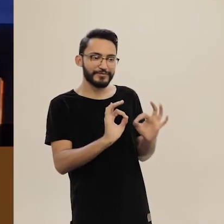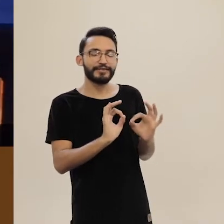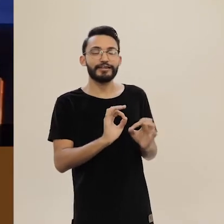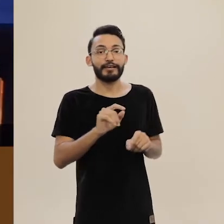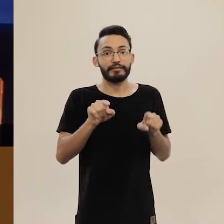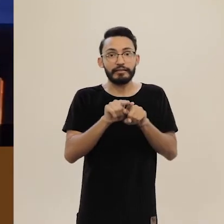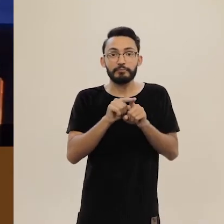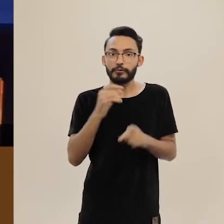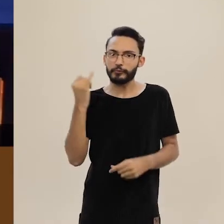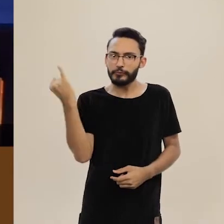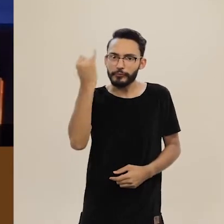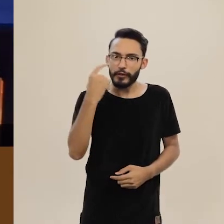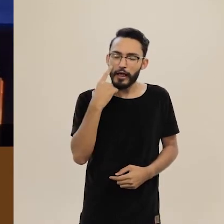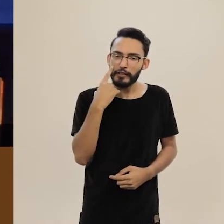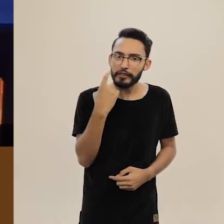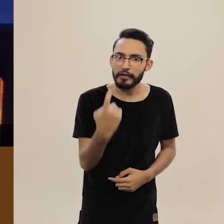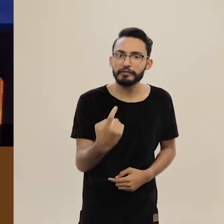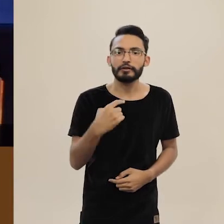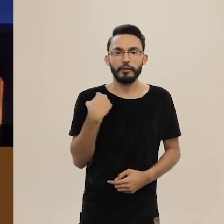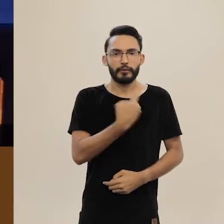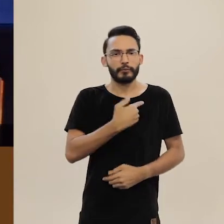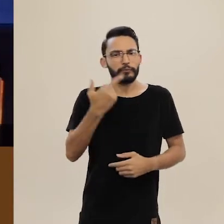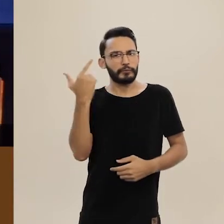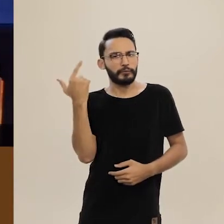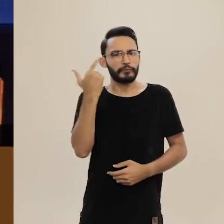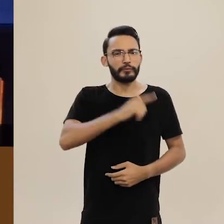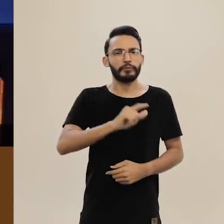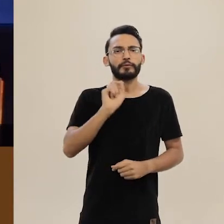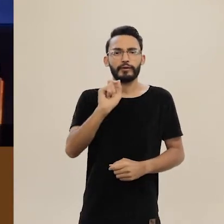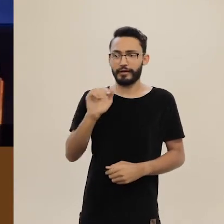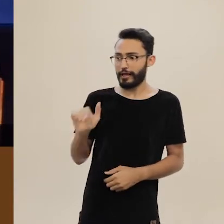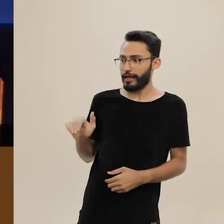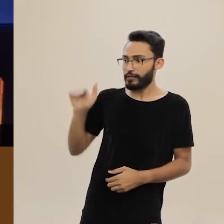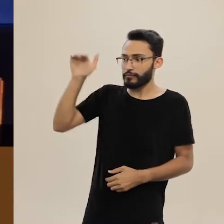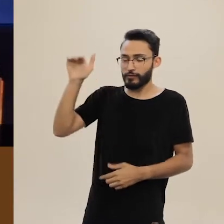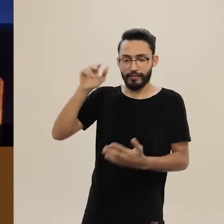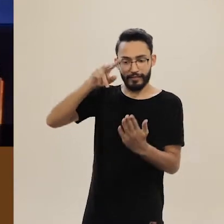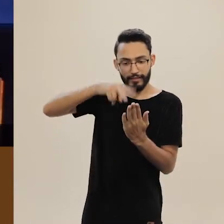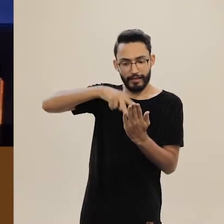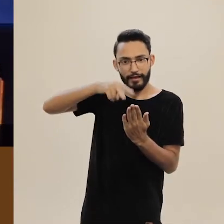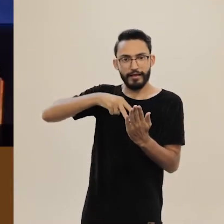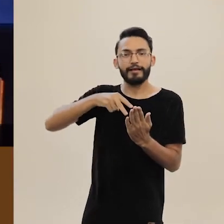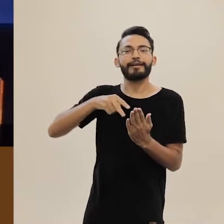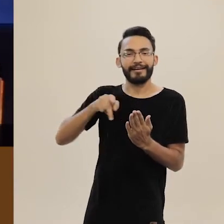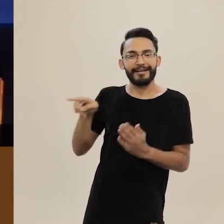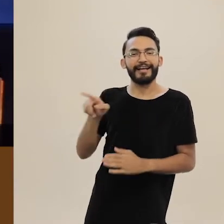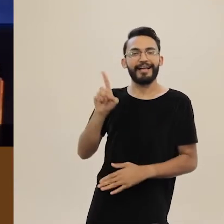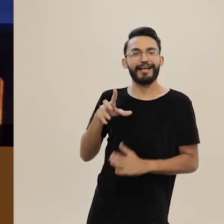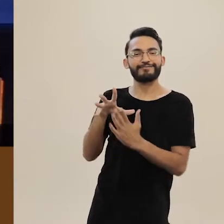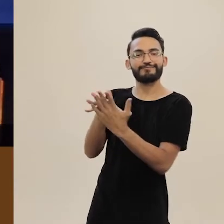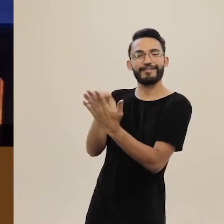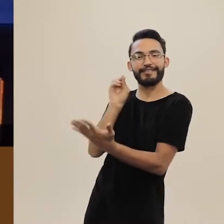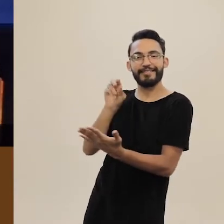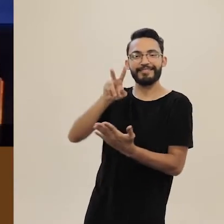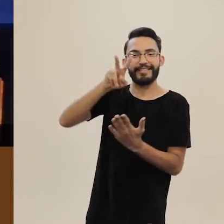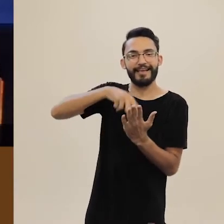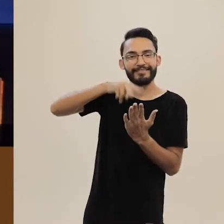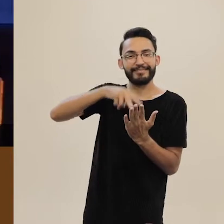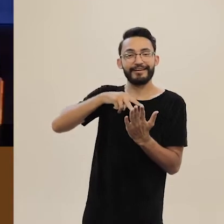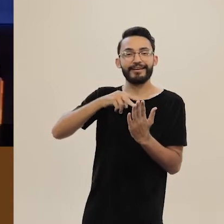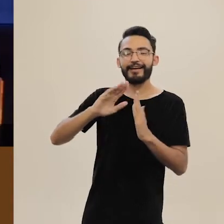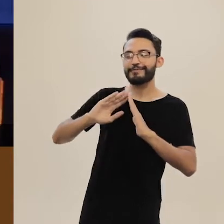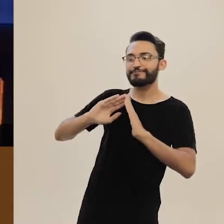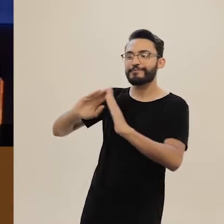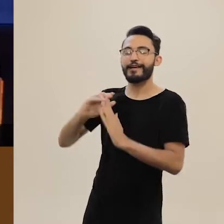E sabe outra coisa muito interessante? Podemos considerar o adulto que lê em voz alta como um modelo leitor. Aquele que